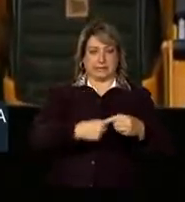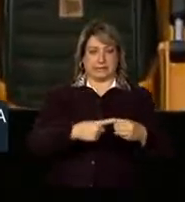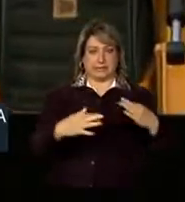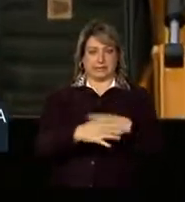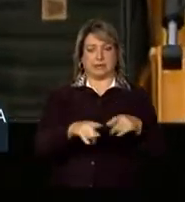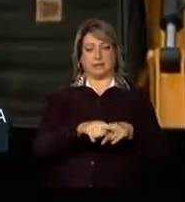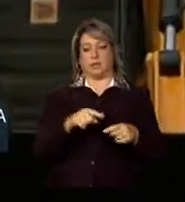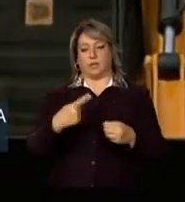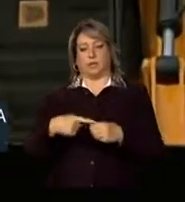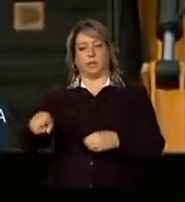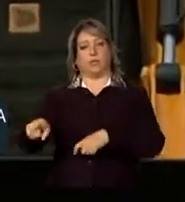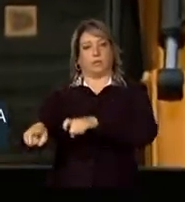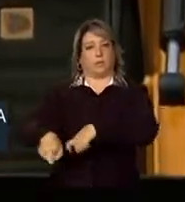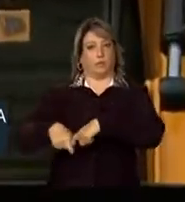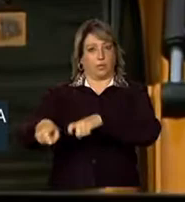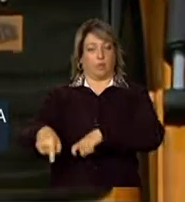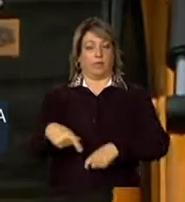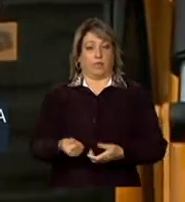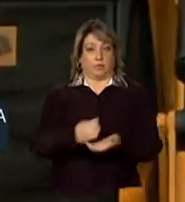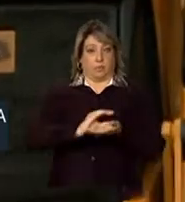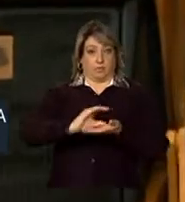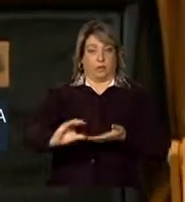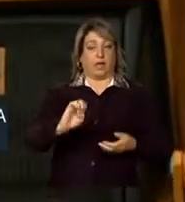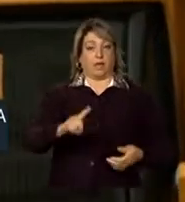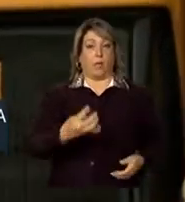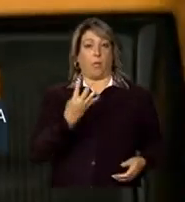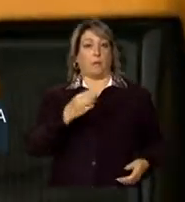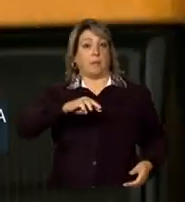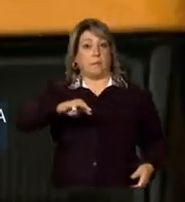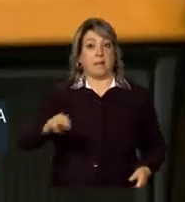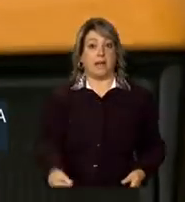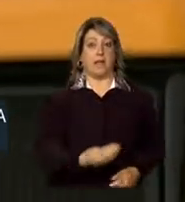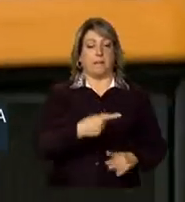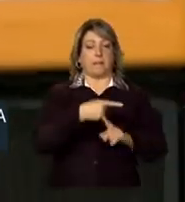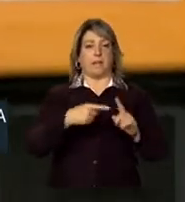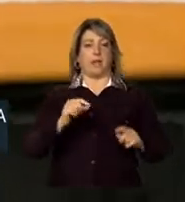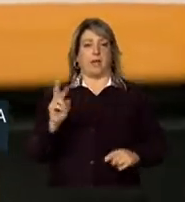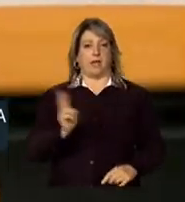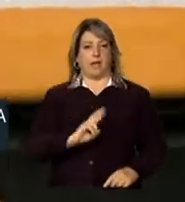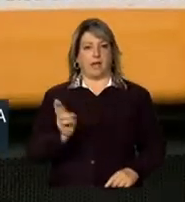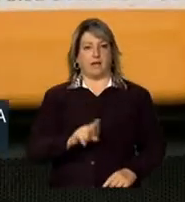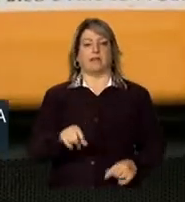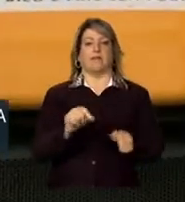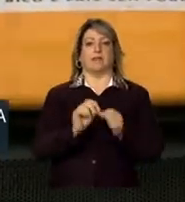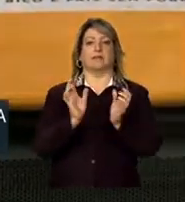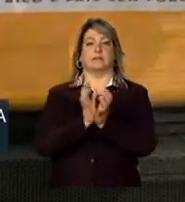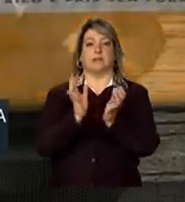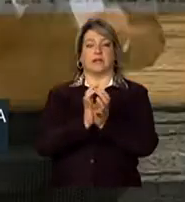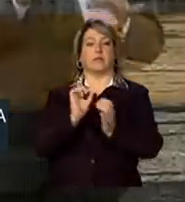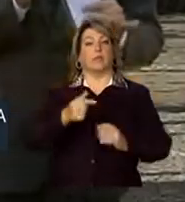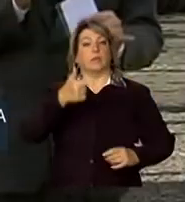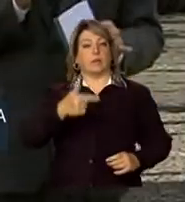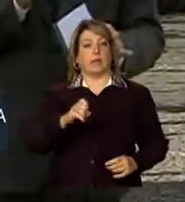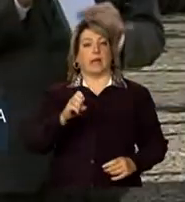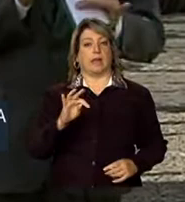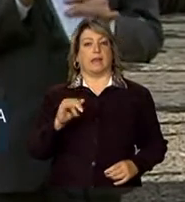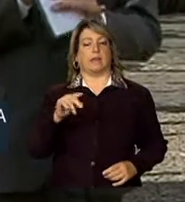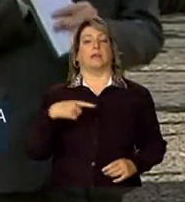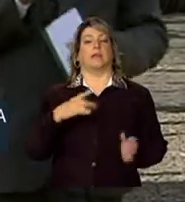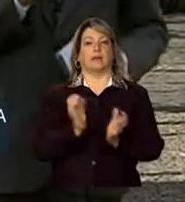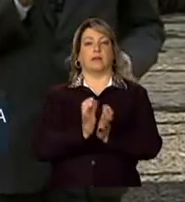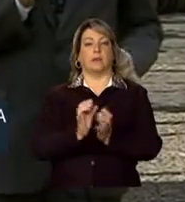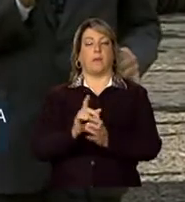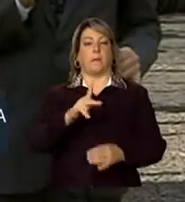O investimento foi de R$ 4,5 milhões e faz parte da segunda etapa do programa de